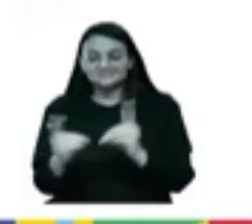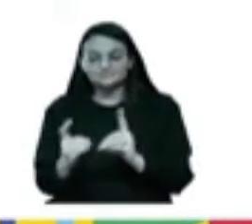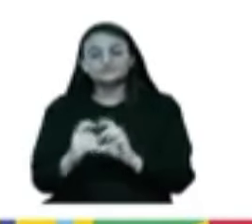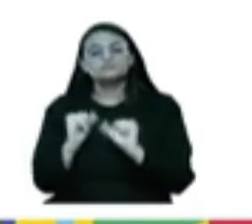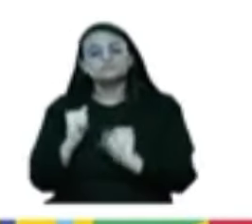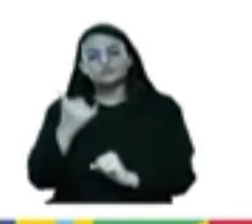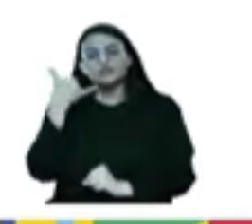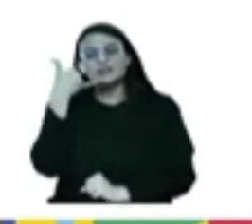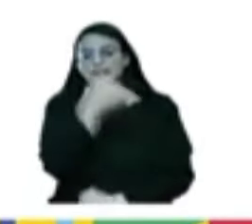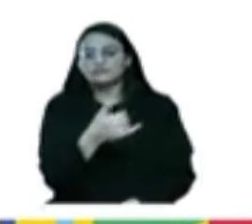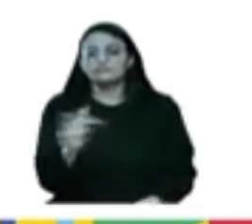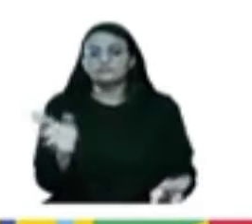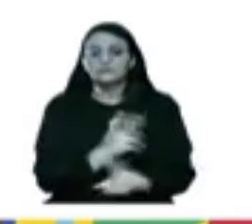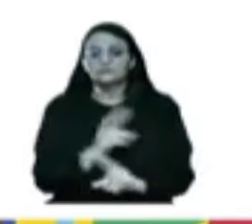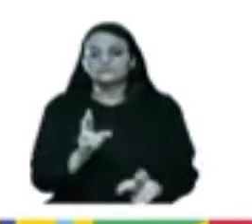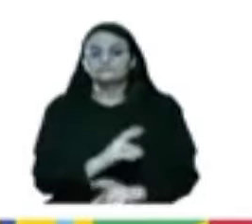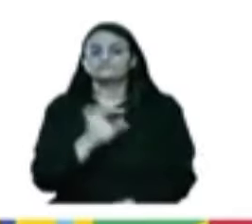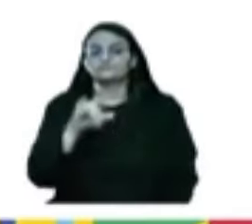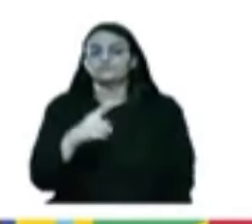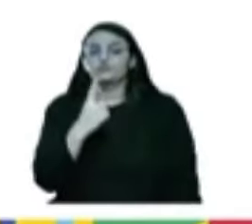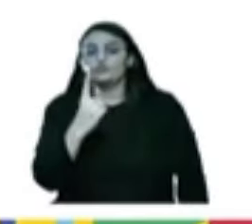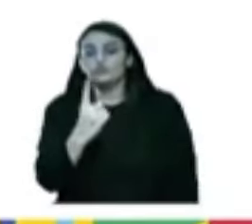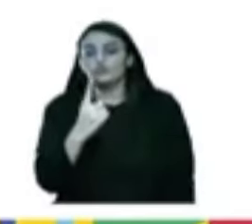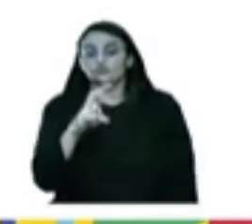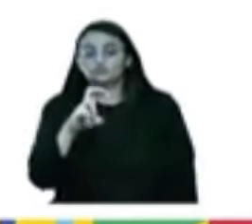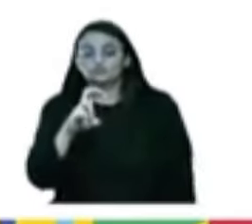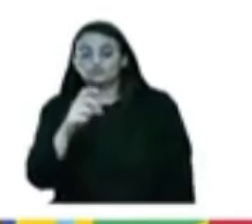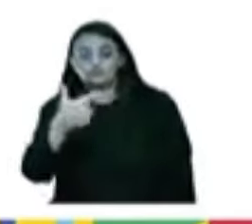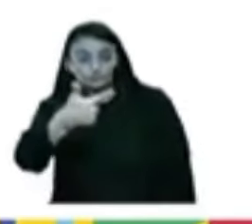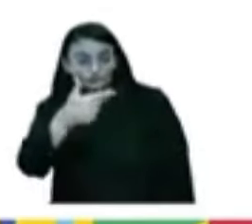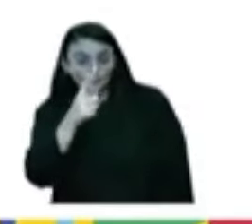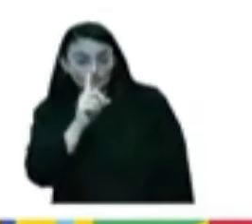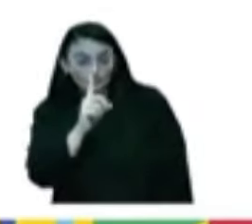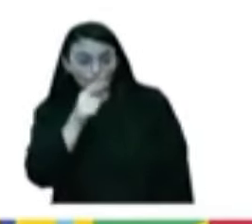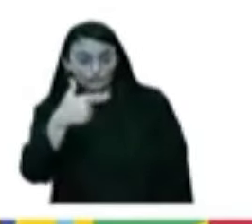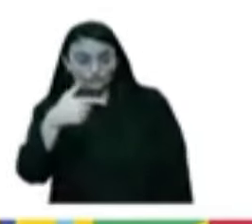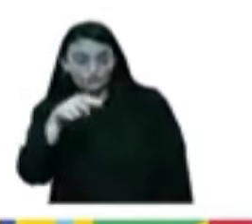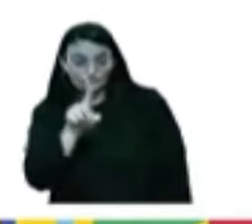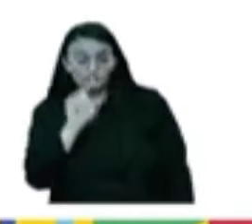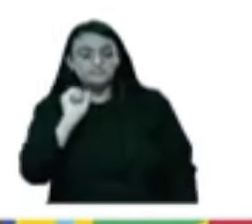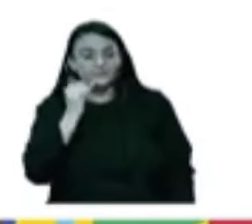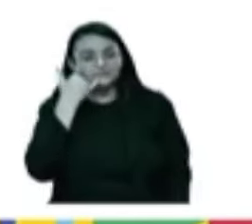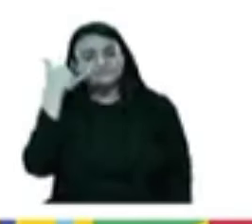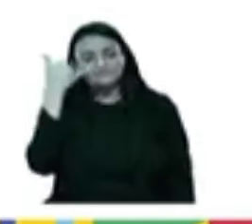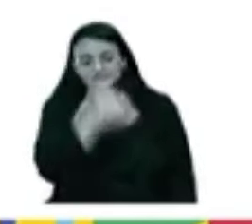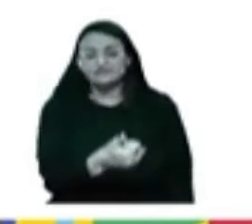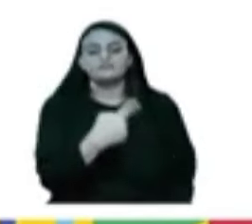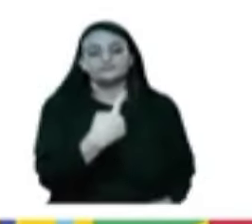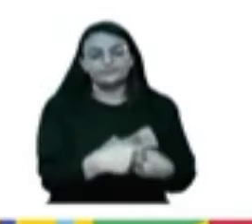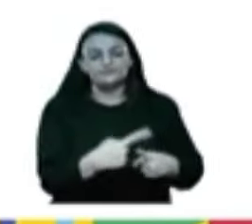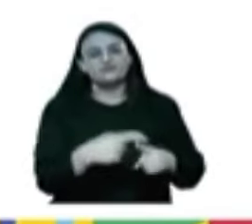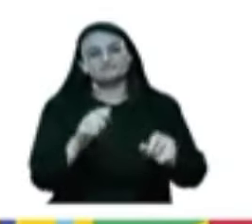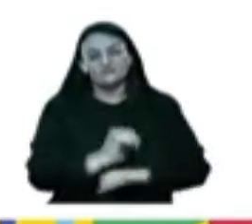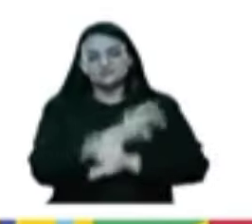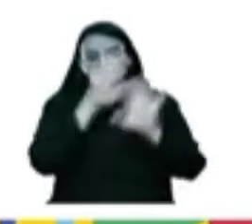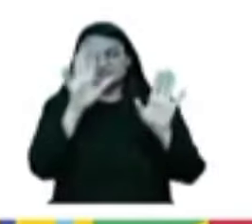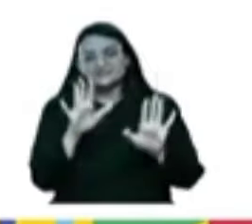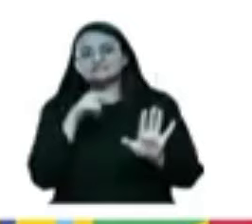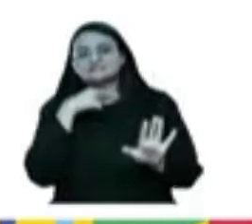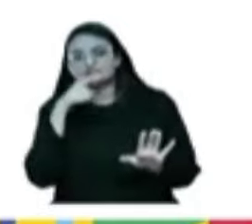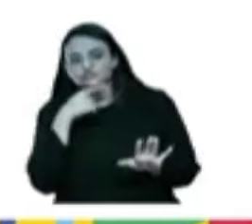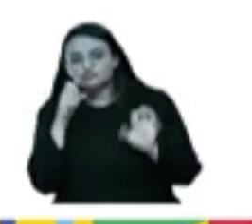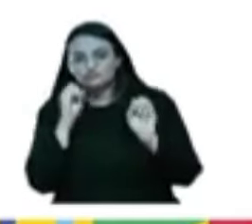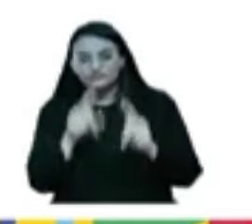nossa central de relacionamento, o Disque Social 121, é o caminho que vai conseguir esclarecer a sua situação. E, conforme a nossa colega